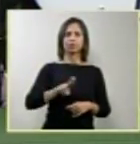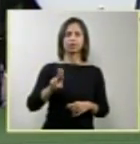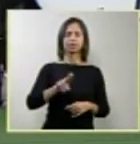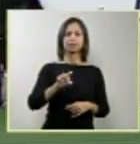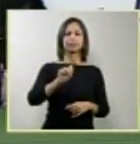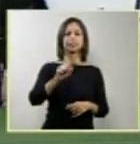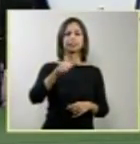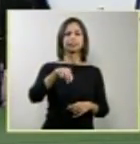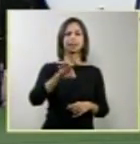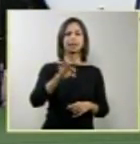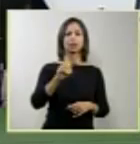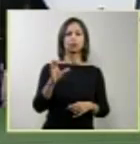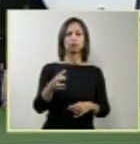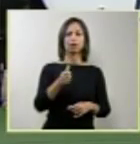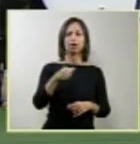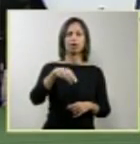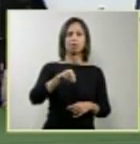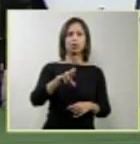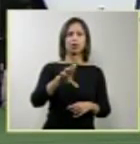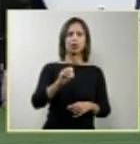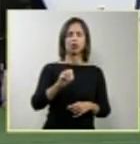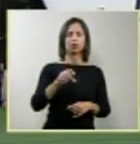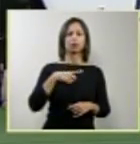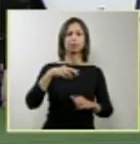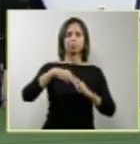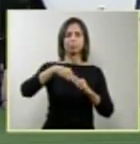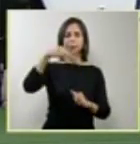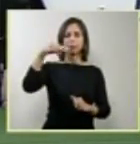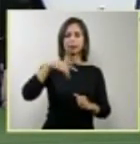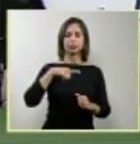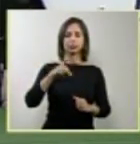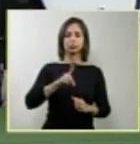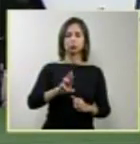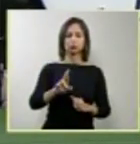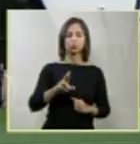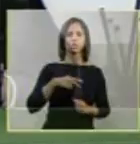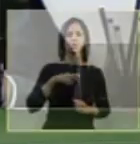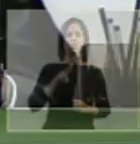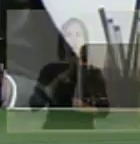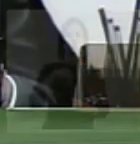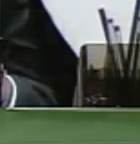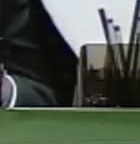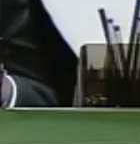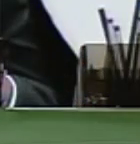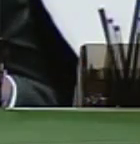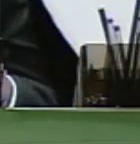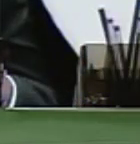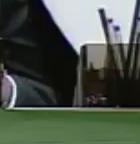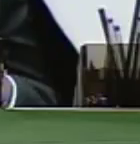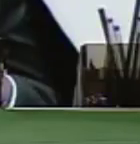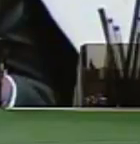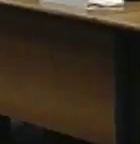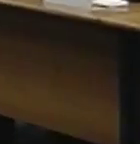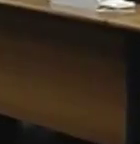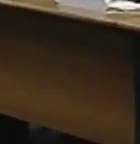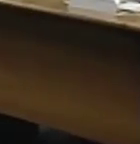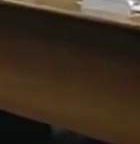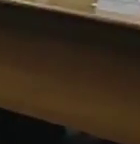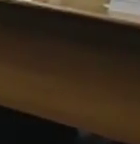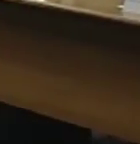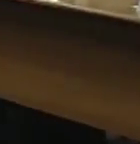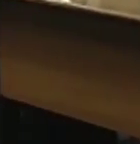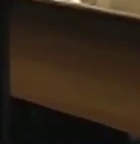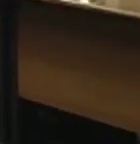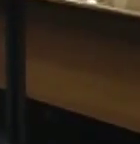Amaro, mestre e doutor em Obstetrícia da Unifesp, Escola Paulista de Medicina, membro da